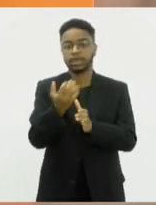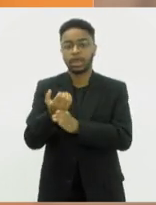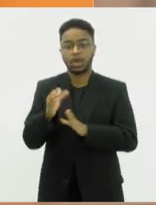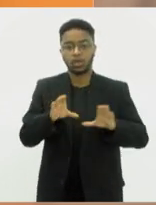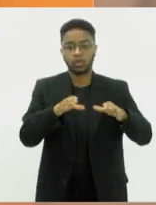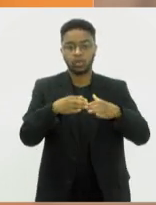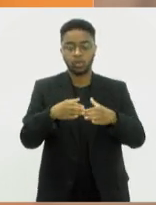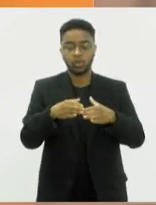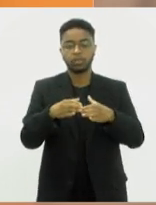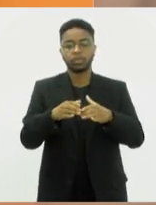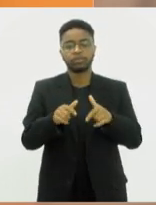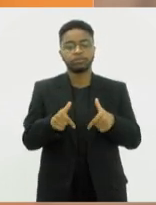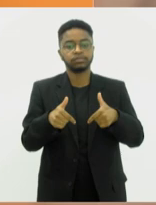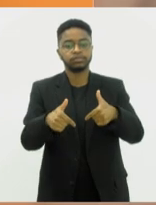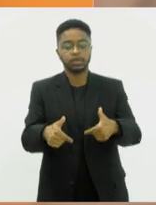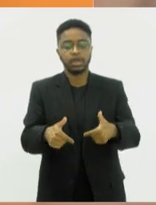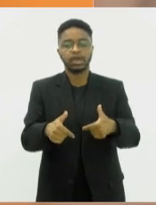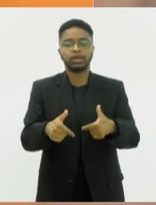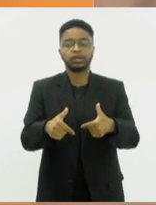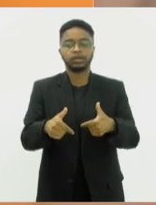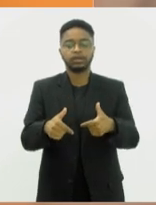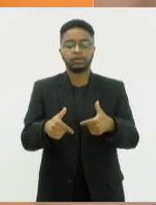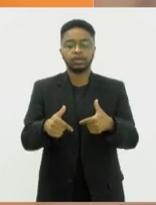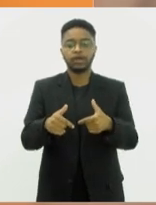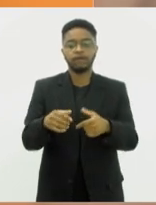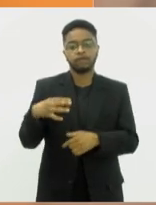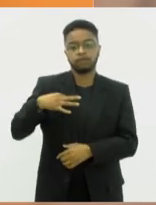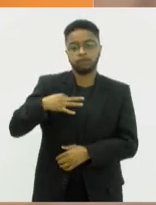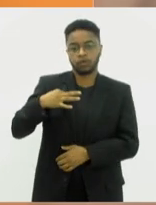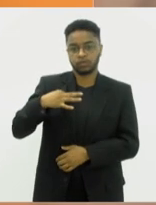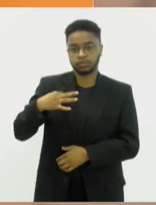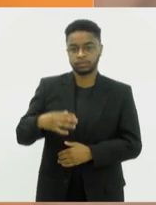de atividades extracurriculares voluntárias.